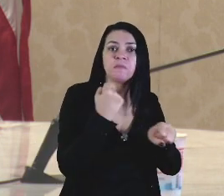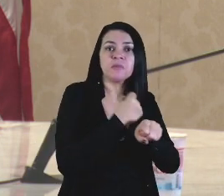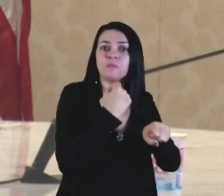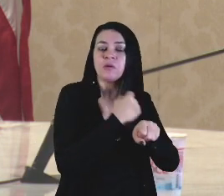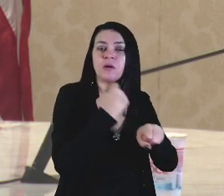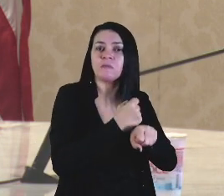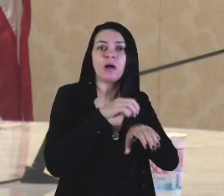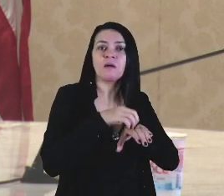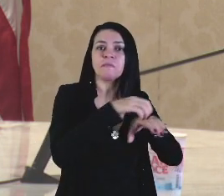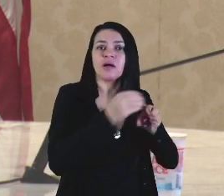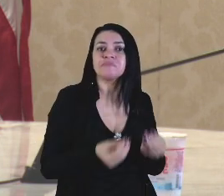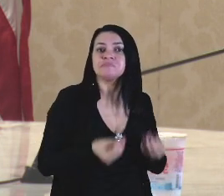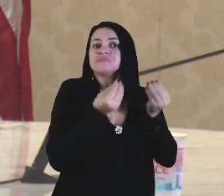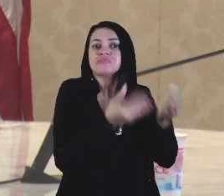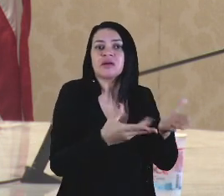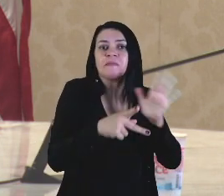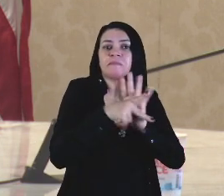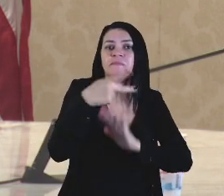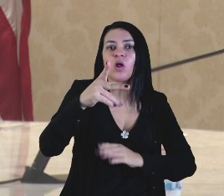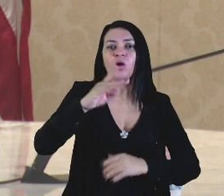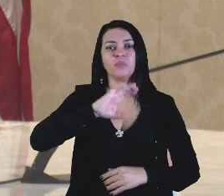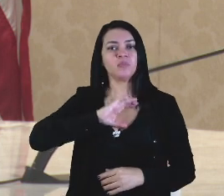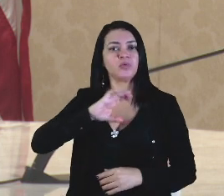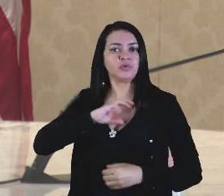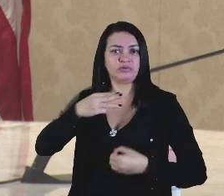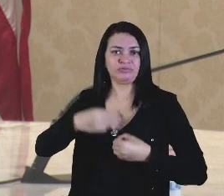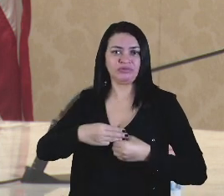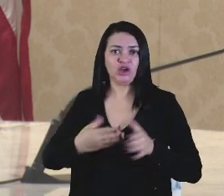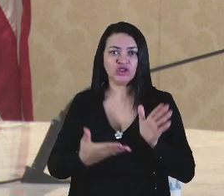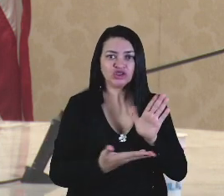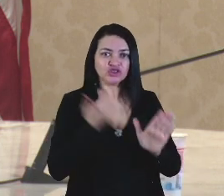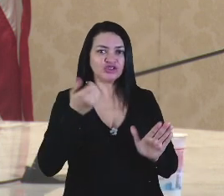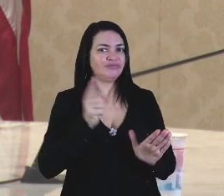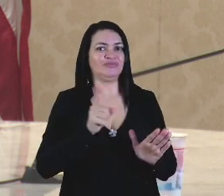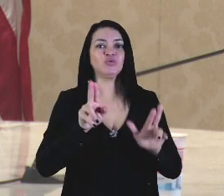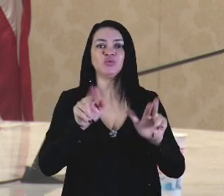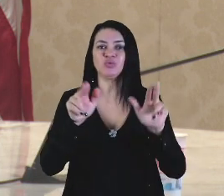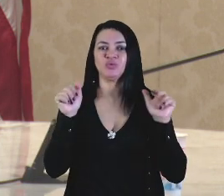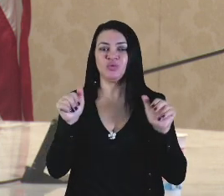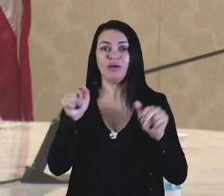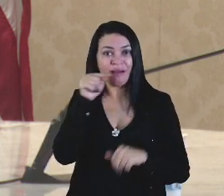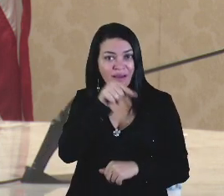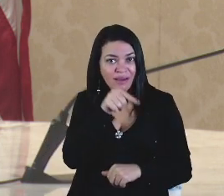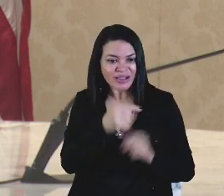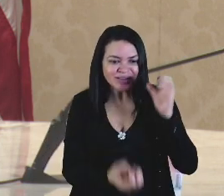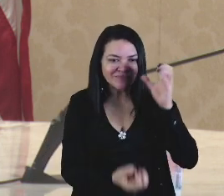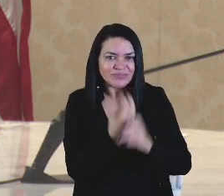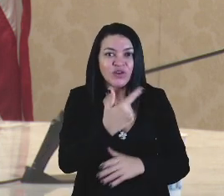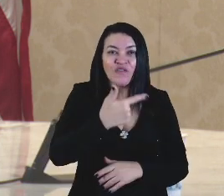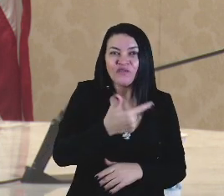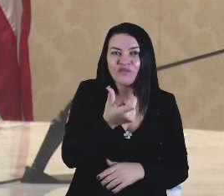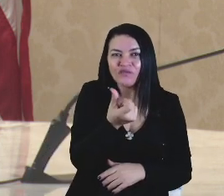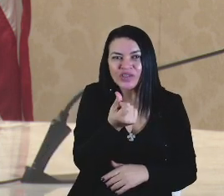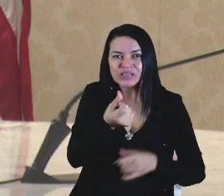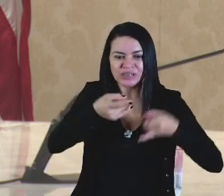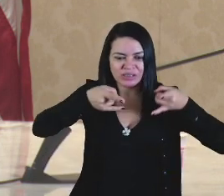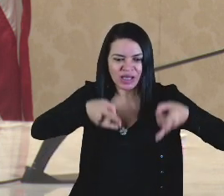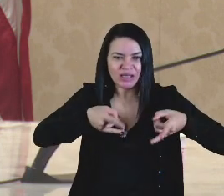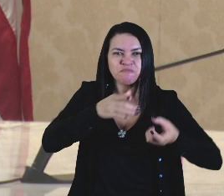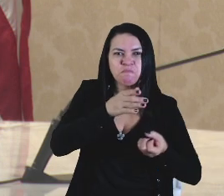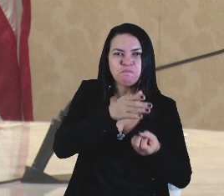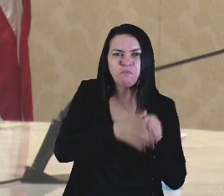algo que depois nós vamos retirar. Ou seja, esses 26 leitos que estão sendo implantados nessa estrutura do